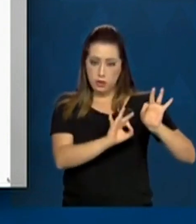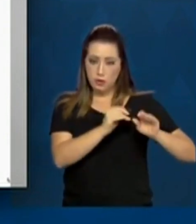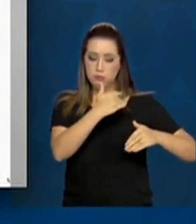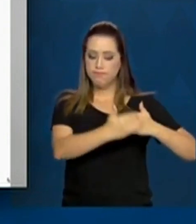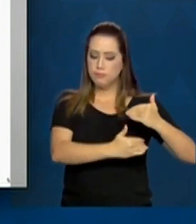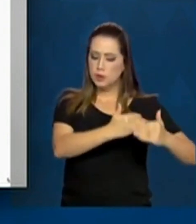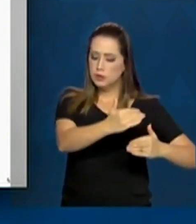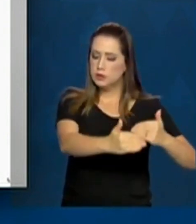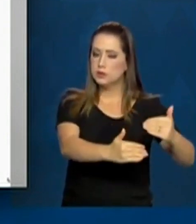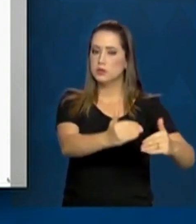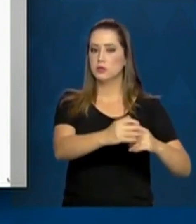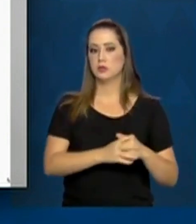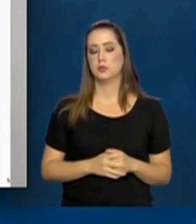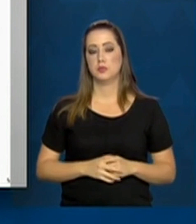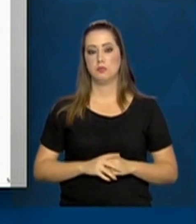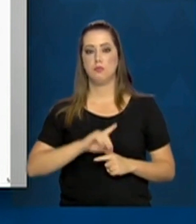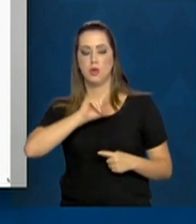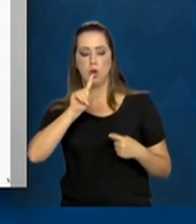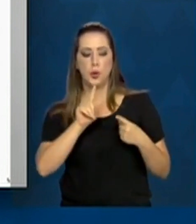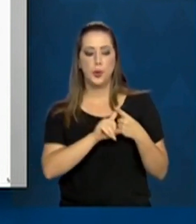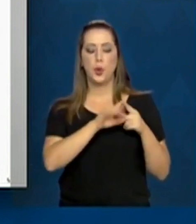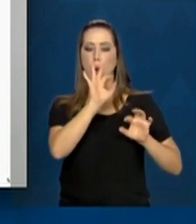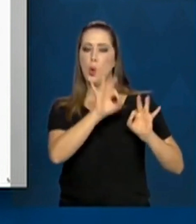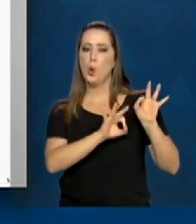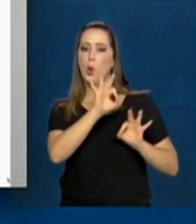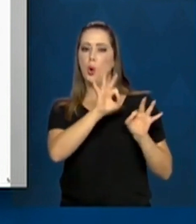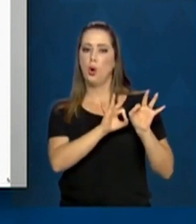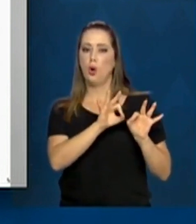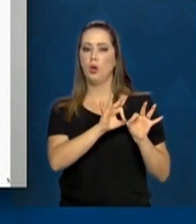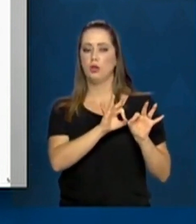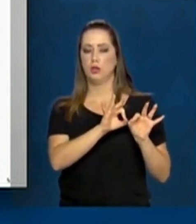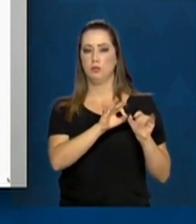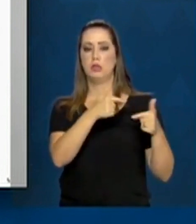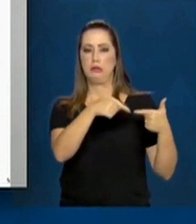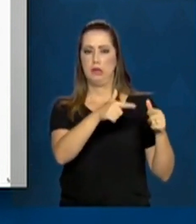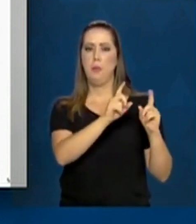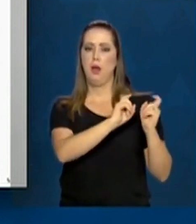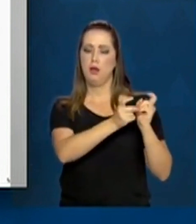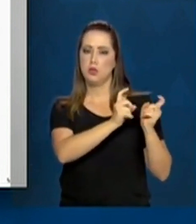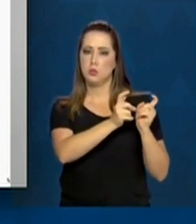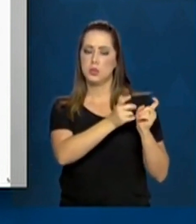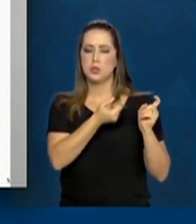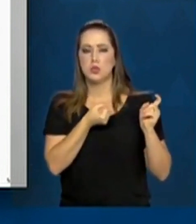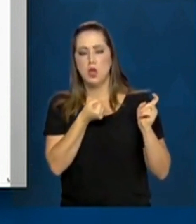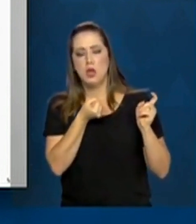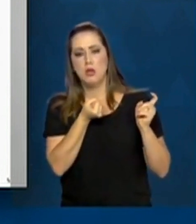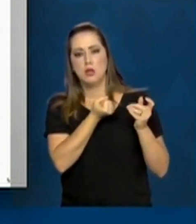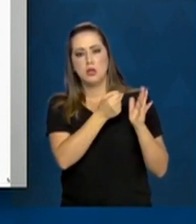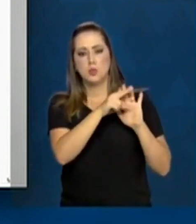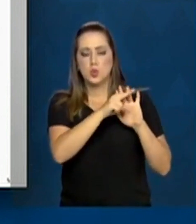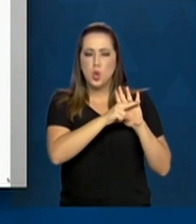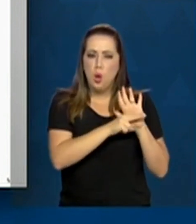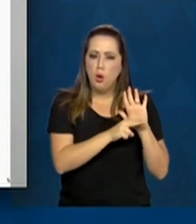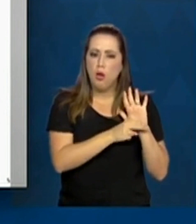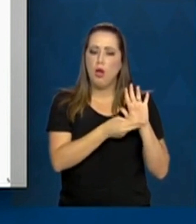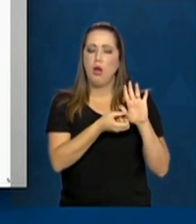Na parte de ordem, nós temos medidas estruturantes, nós temos um arcabouço normativo,